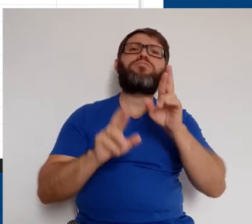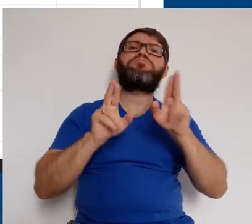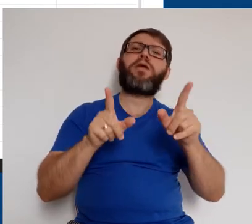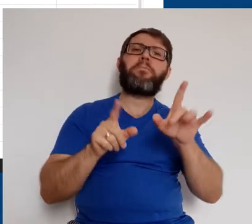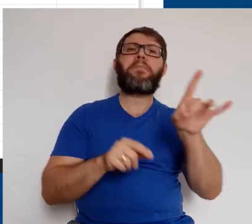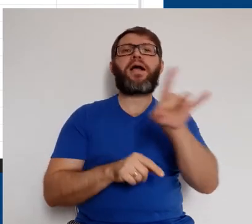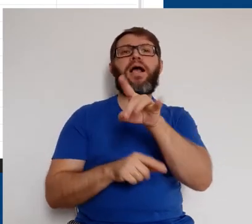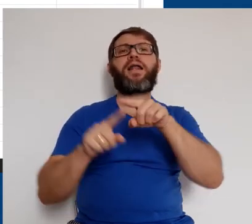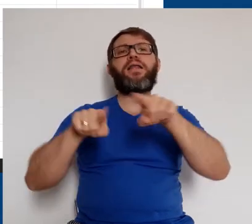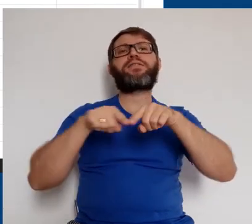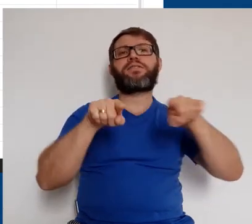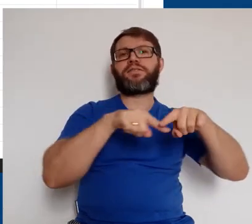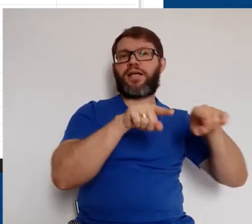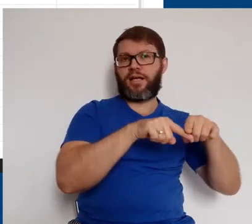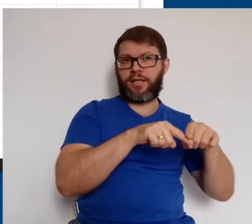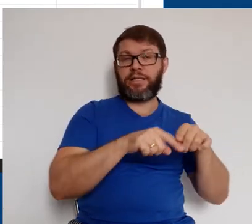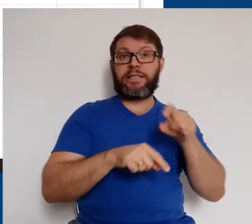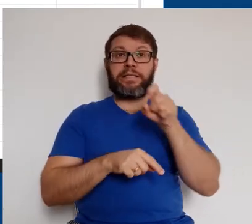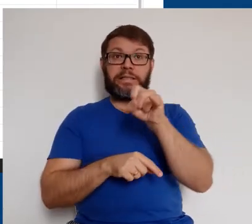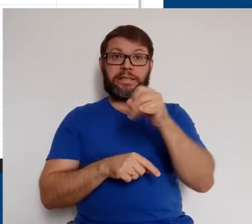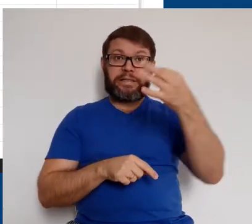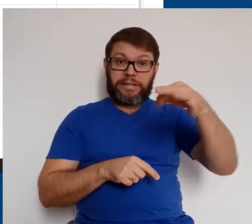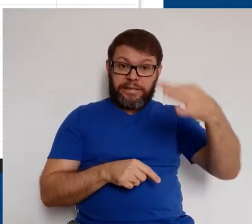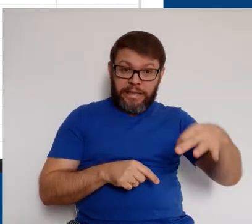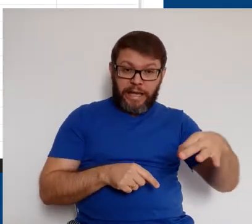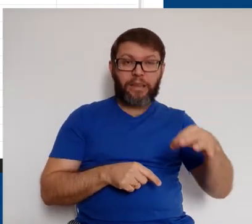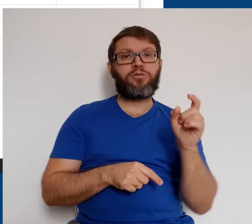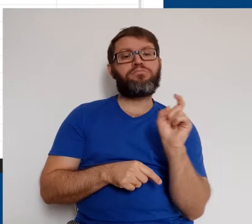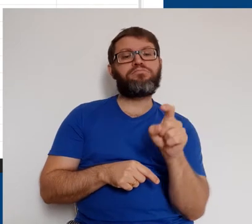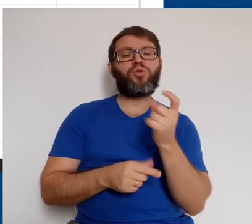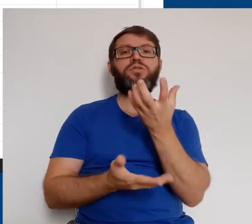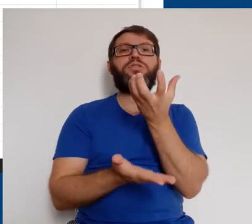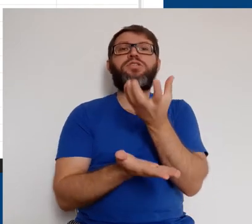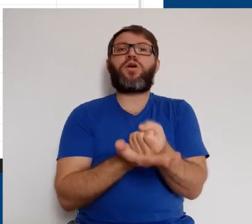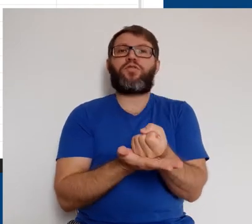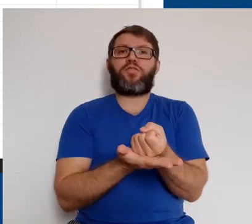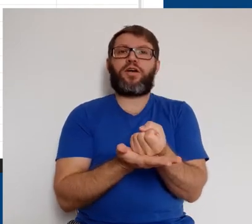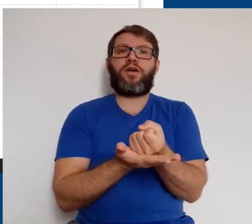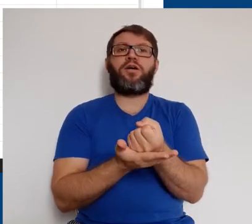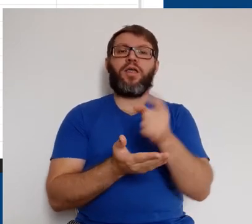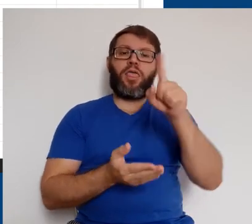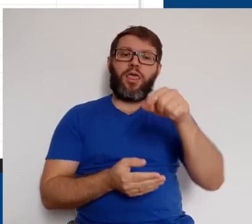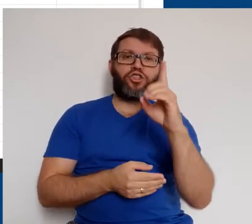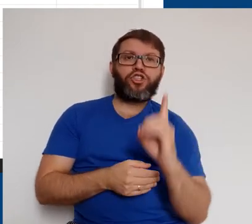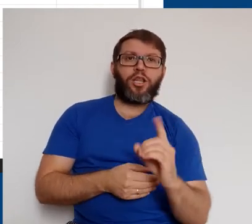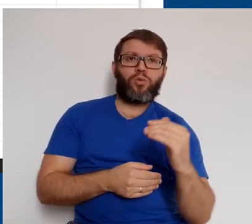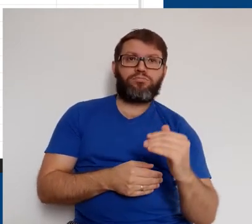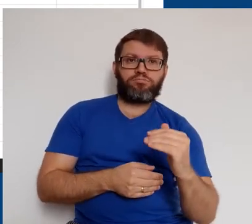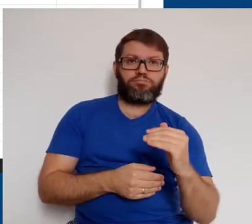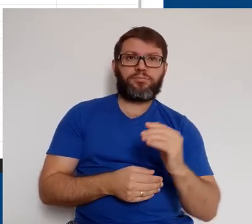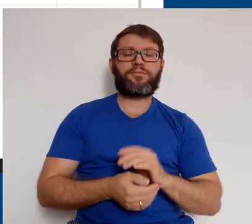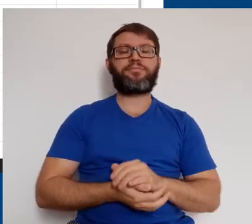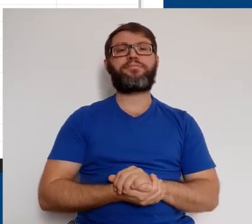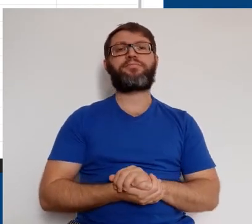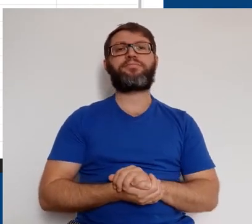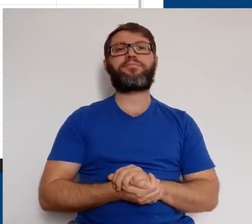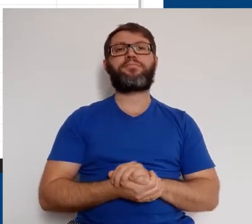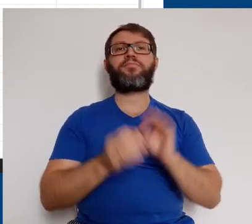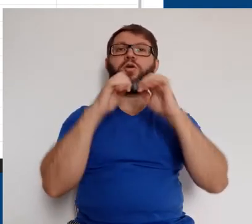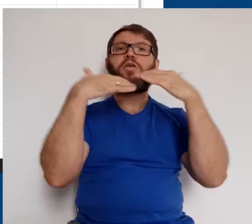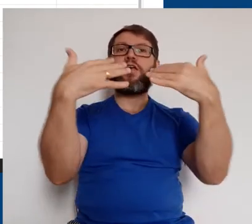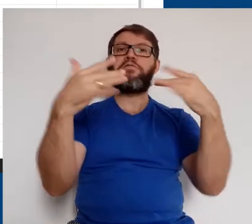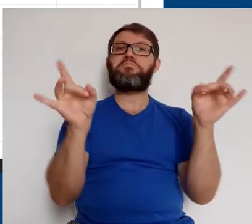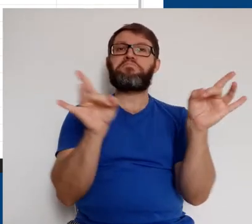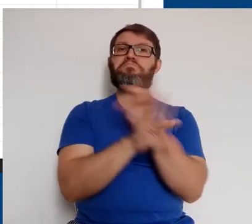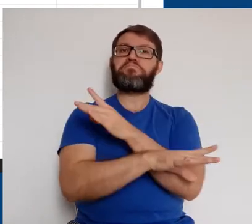uma cor diferente para cada sala de grupo. Se estiver tudo certo, clicamos em Salvar no canto inferior direito.